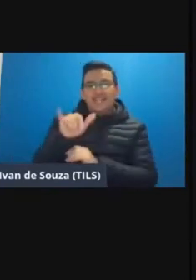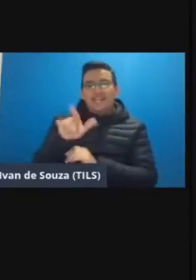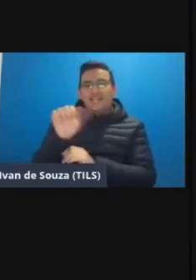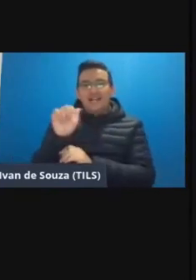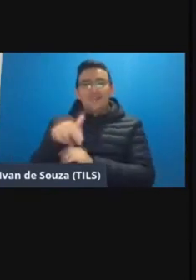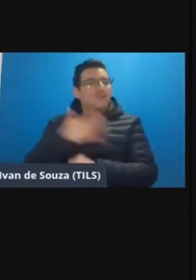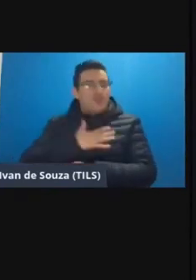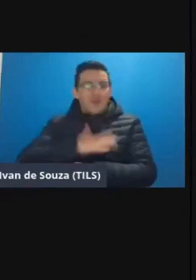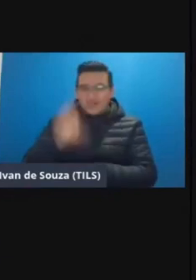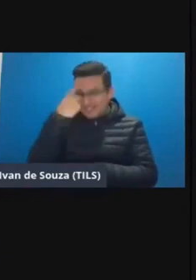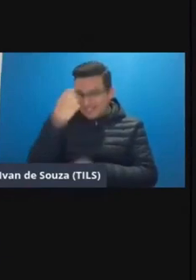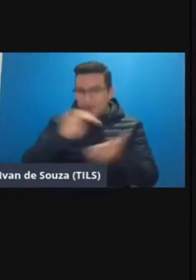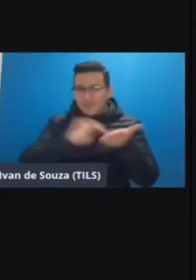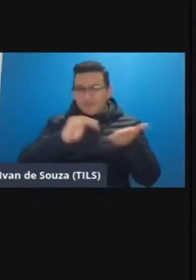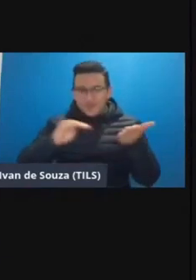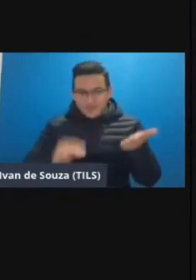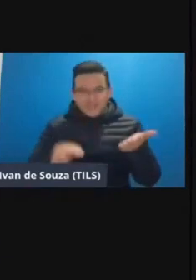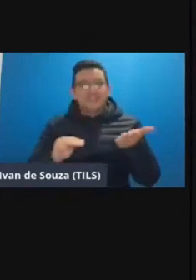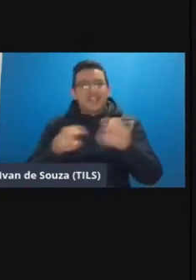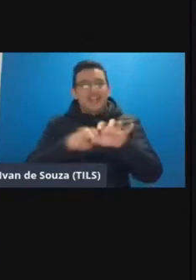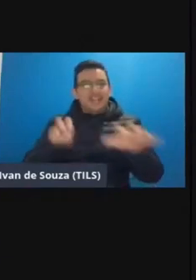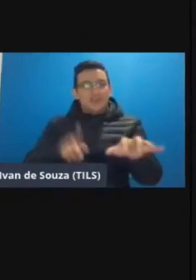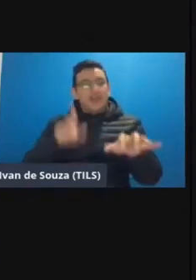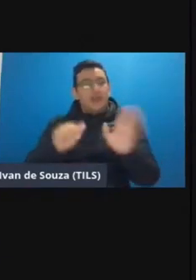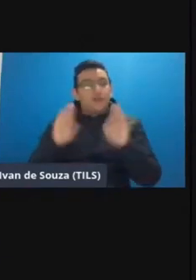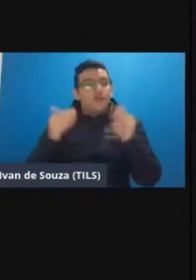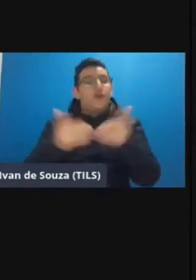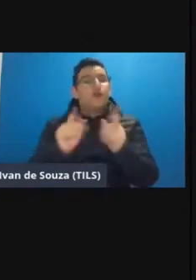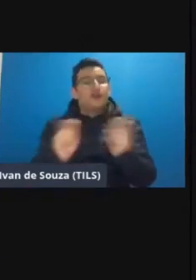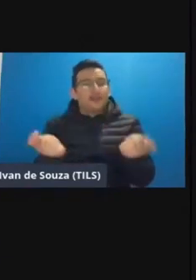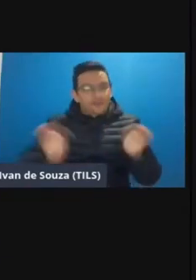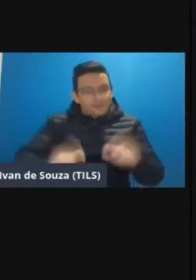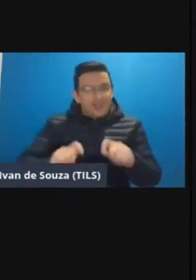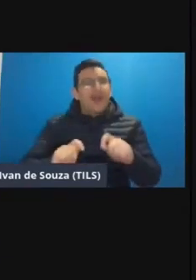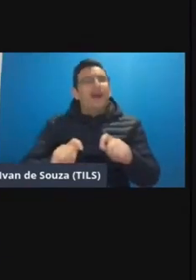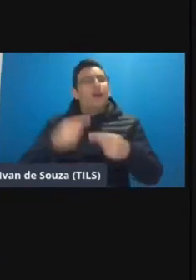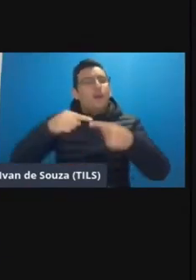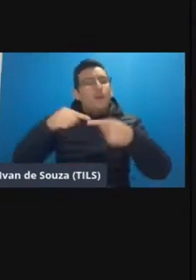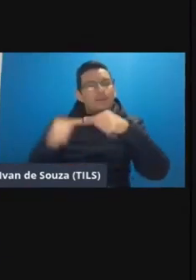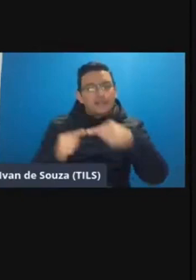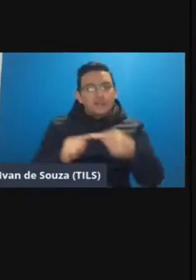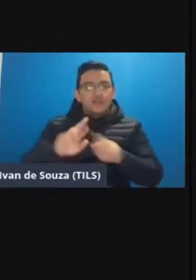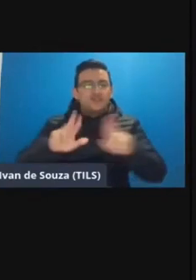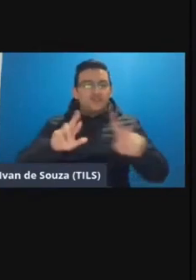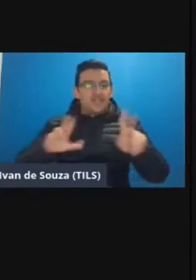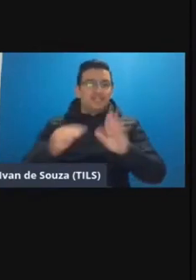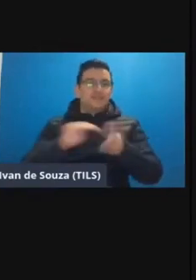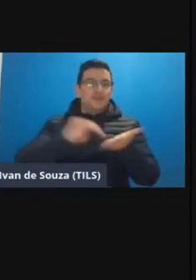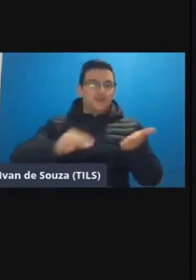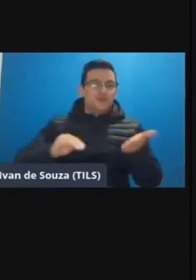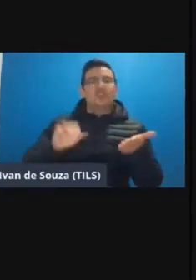a ideia de metodologia híbrida né ela é uma abordagem que permite em combinações com diferentes metodologias